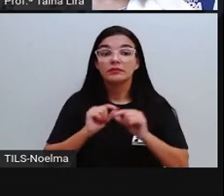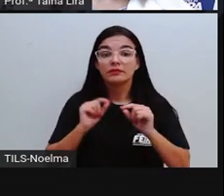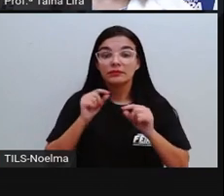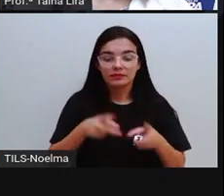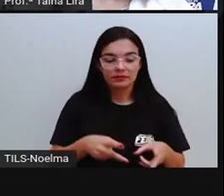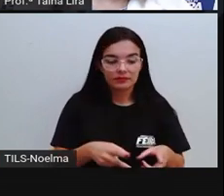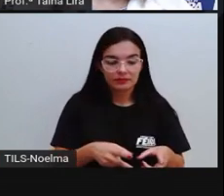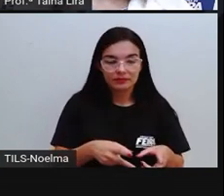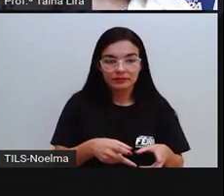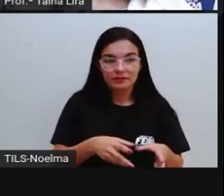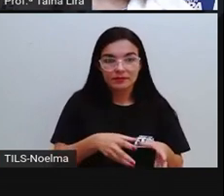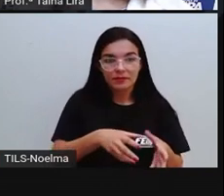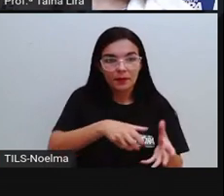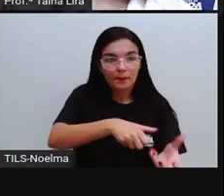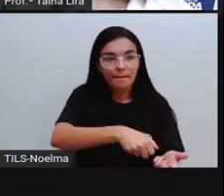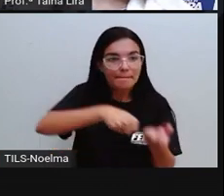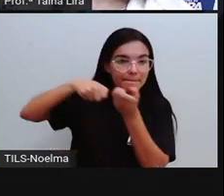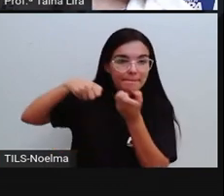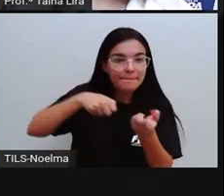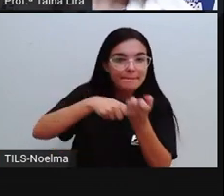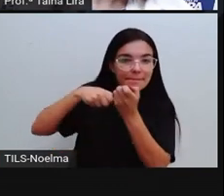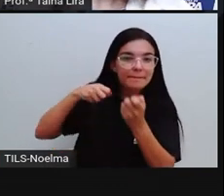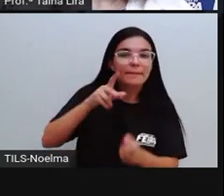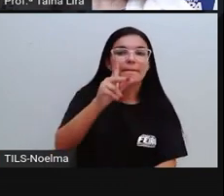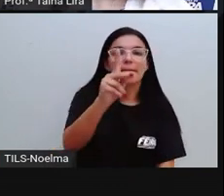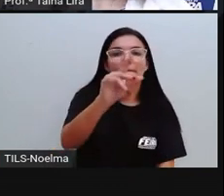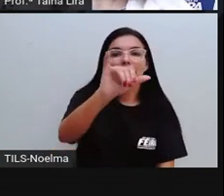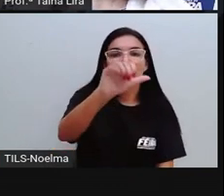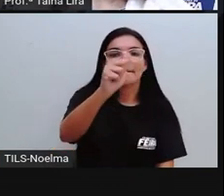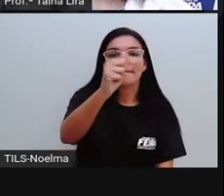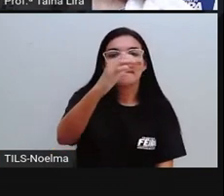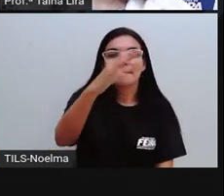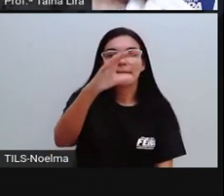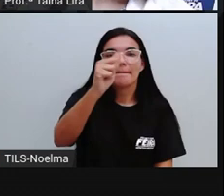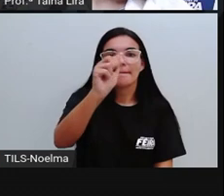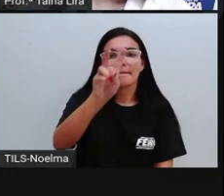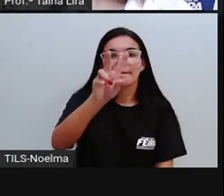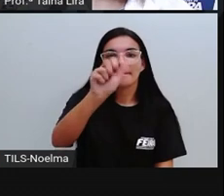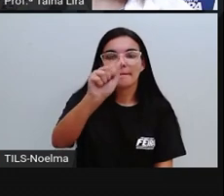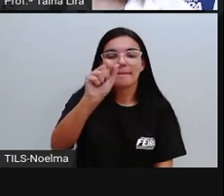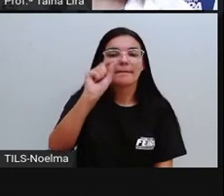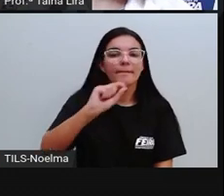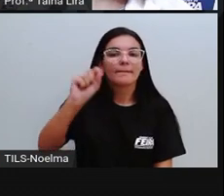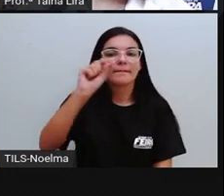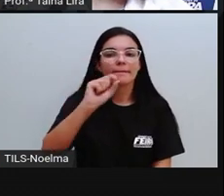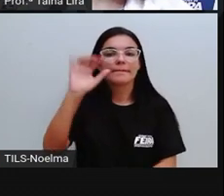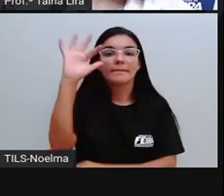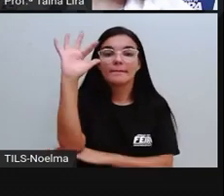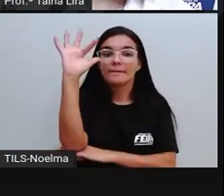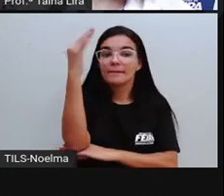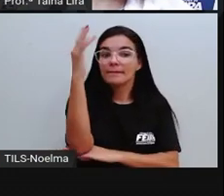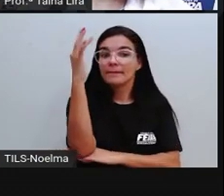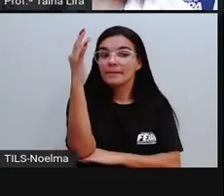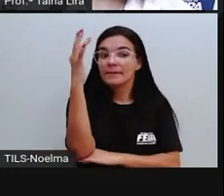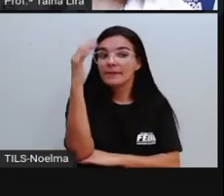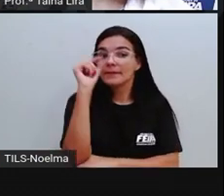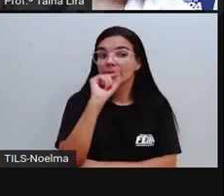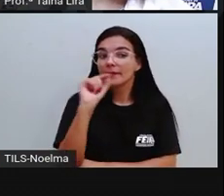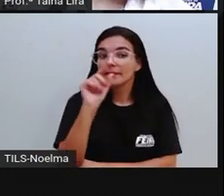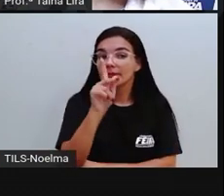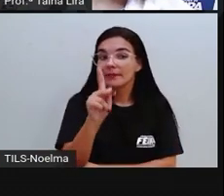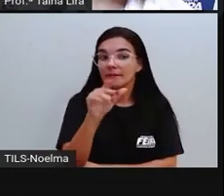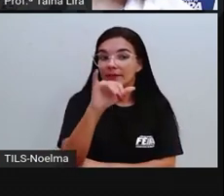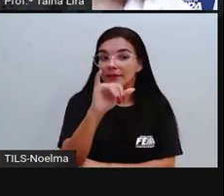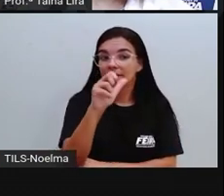extração da piaçava, que é essa planta aqui, ó, que esse senhor está separando ali, está